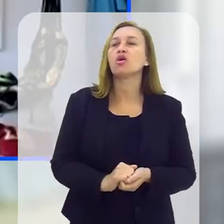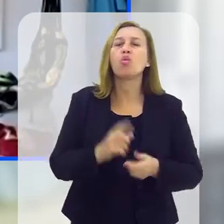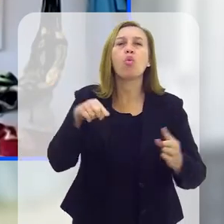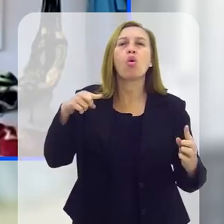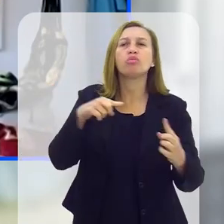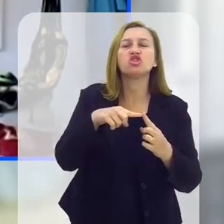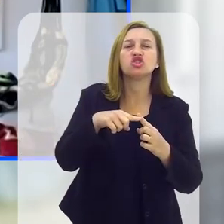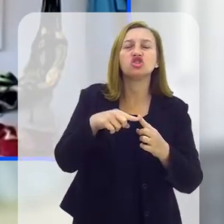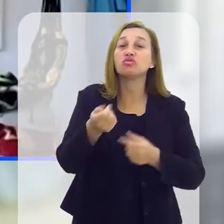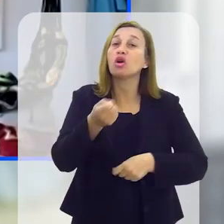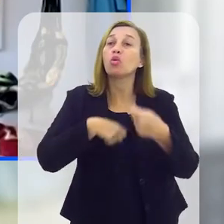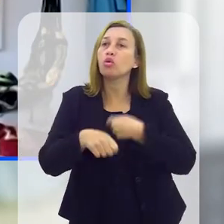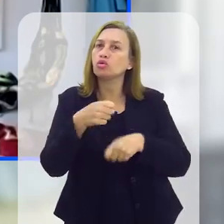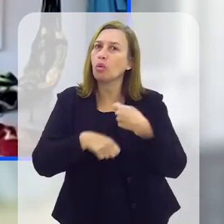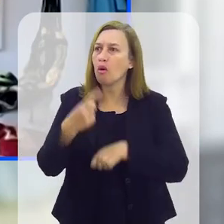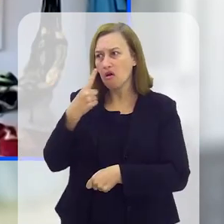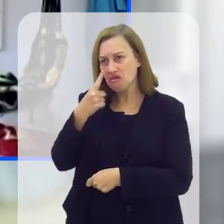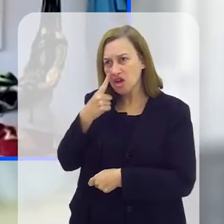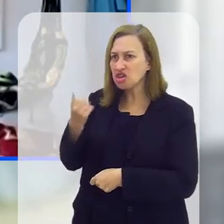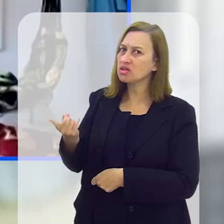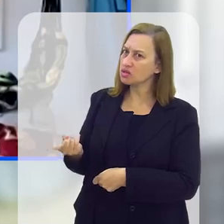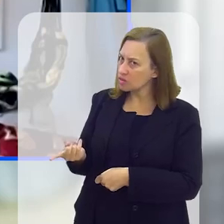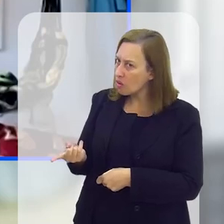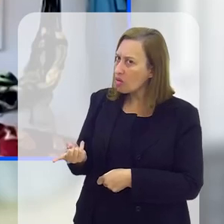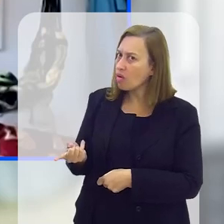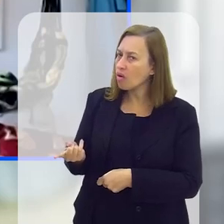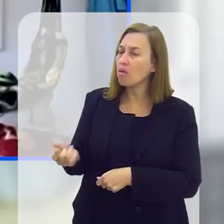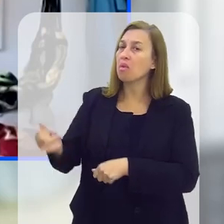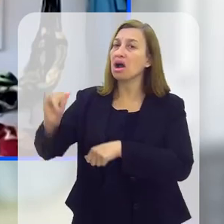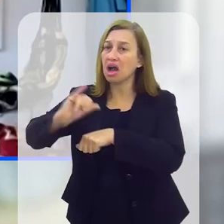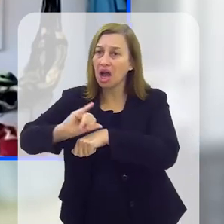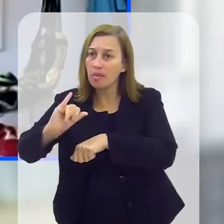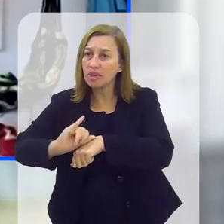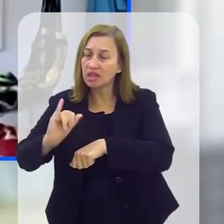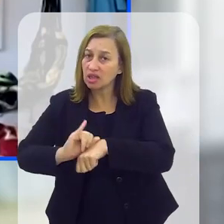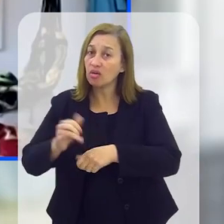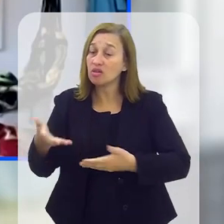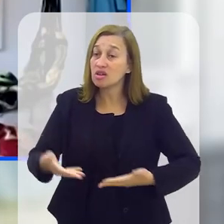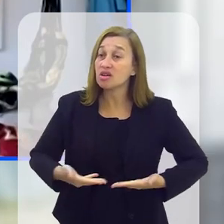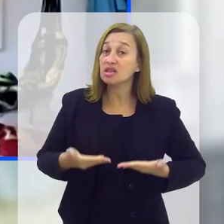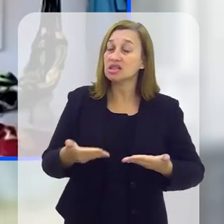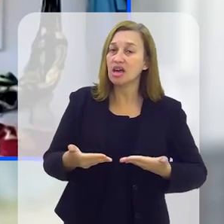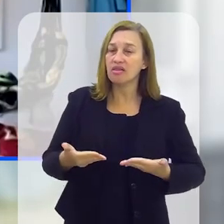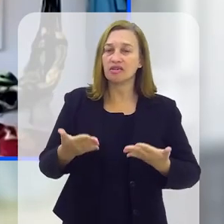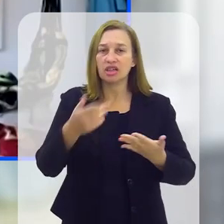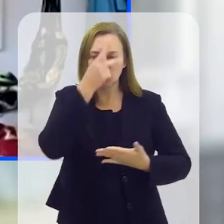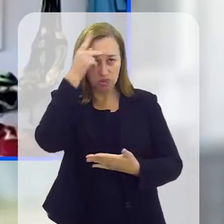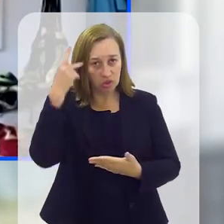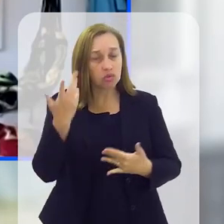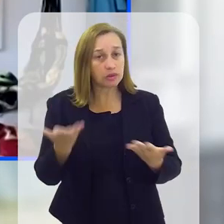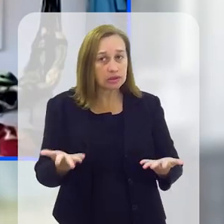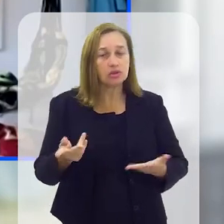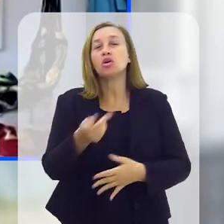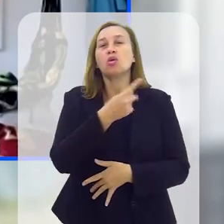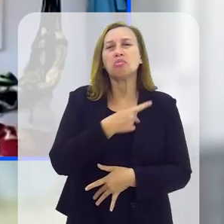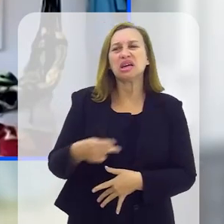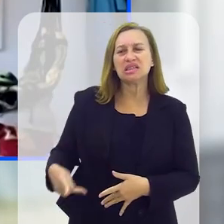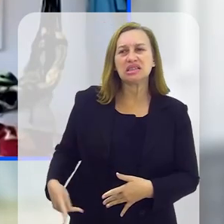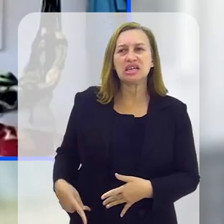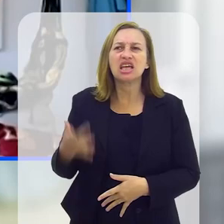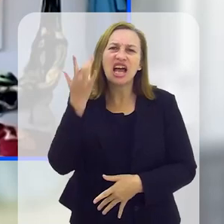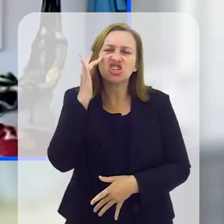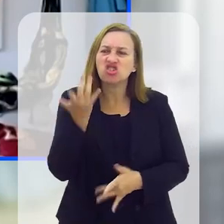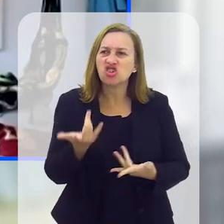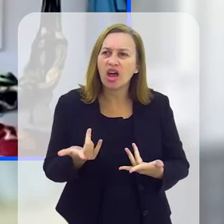com objetivos econômicos, olha só como o capital se serve das pessoas. O